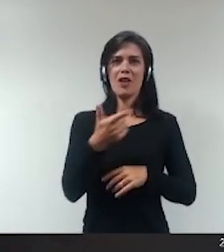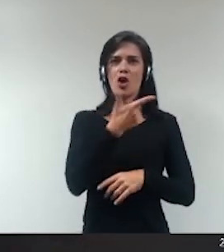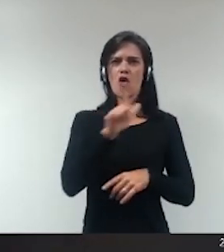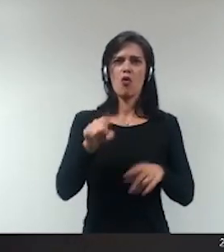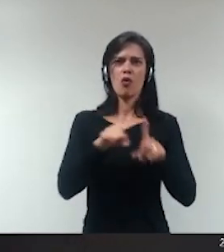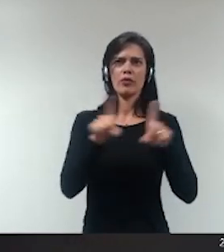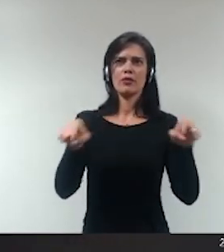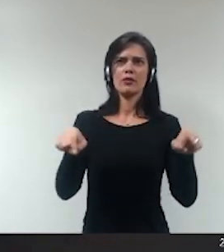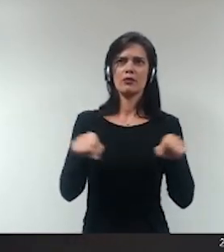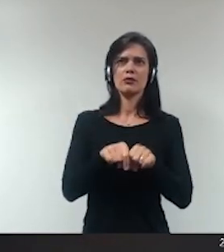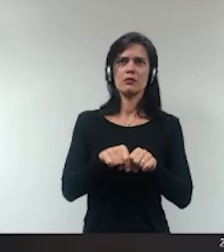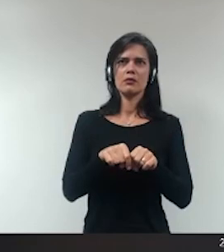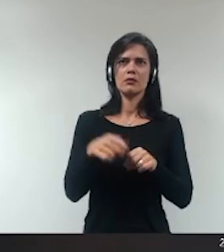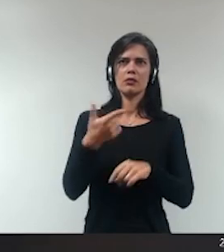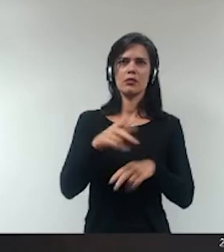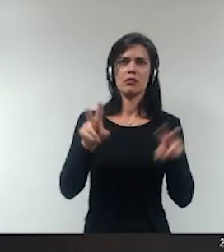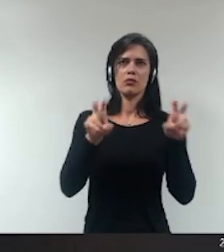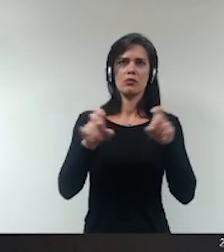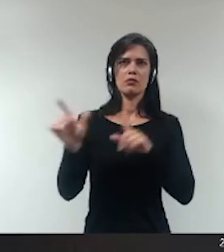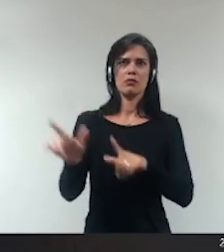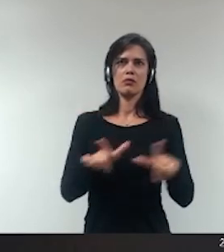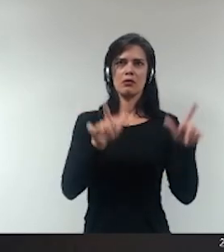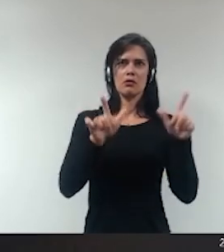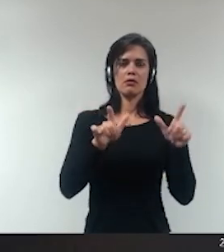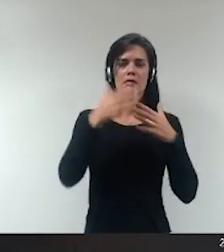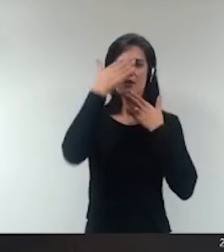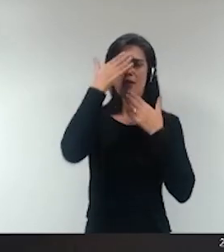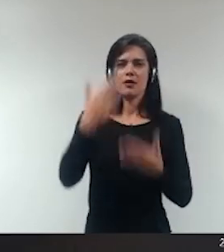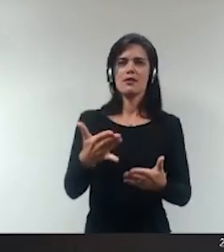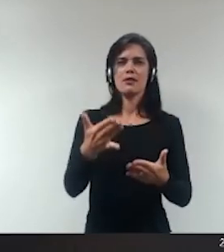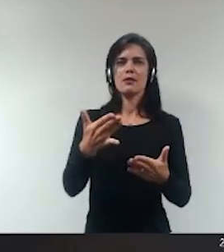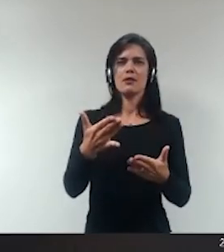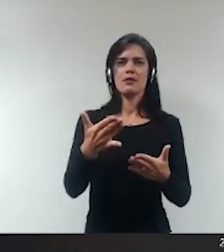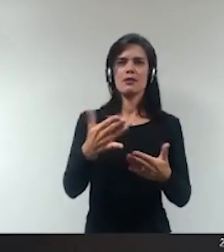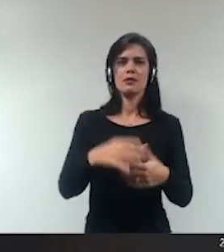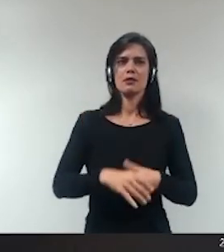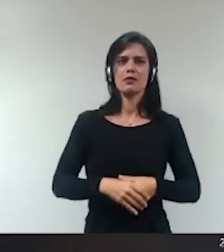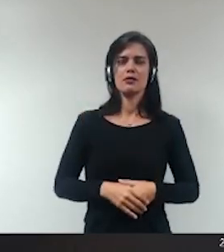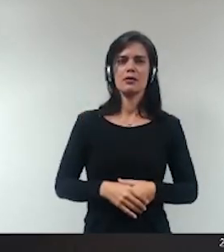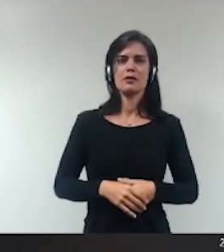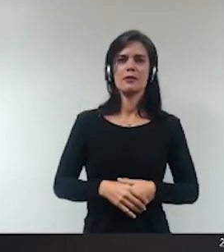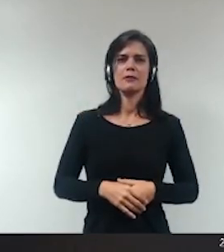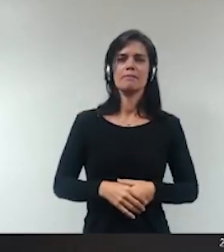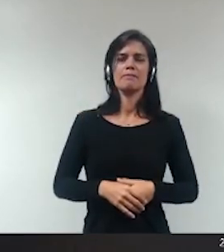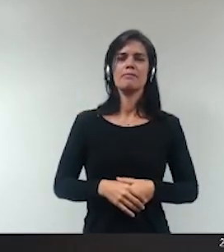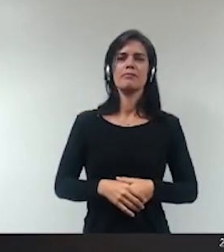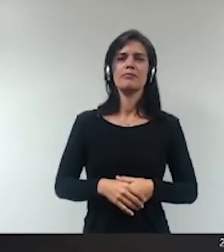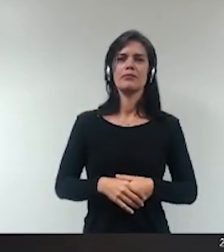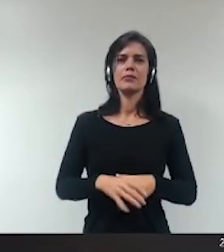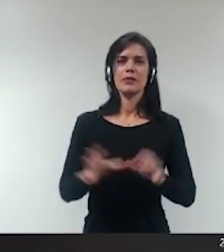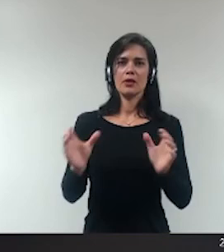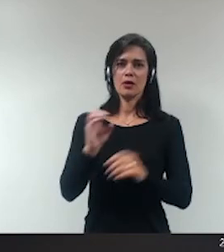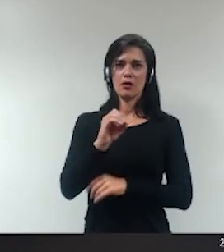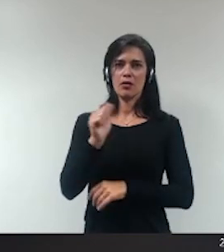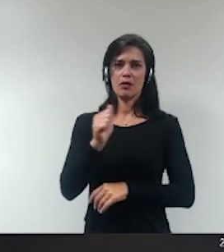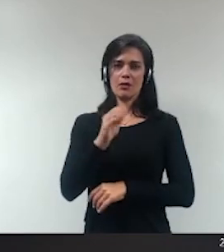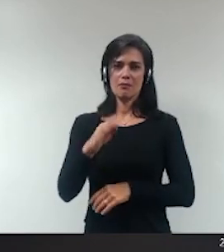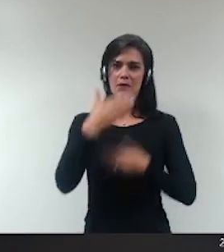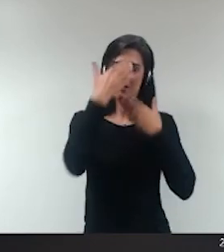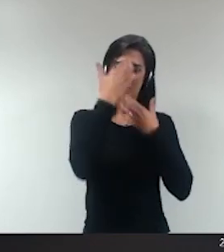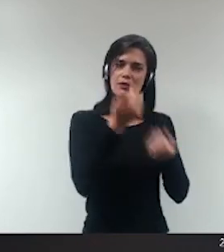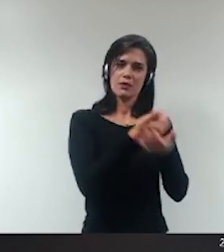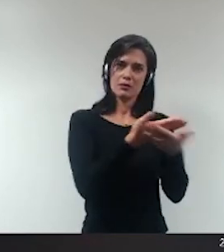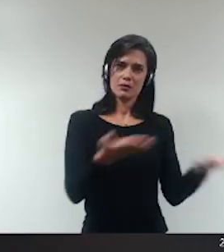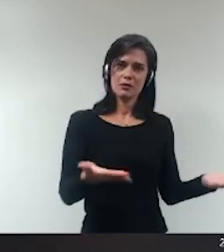agora outro painel agradeço muito em nome da ordem dos advogados a todos vocês eu tenho